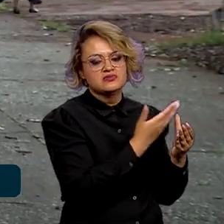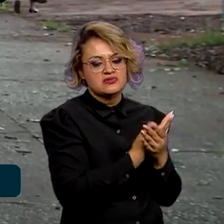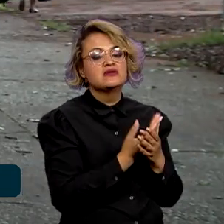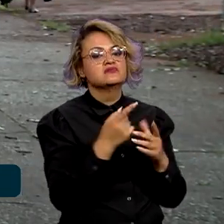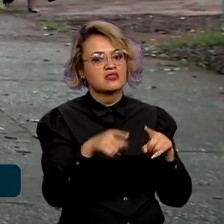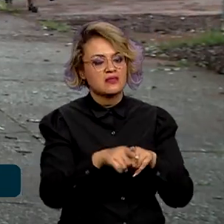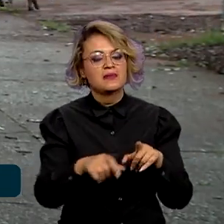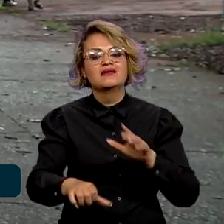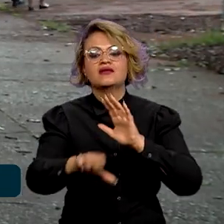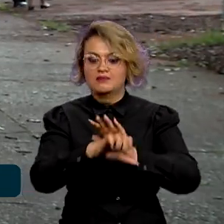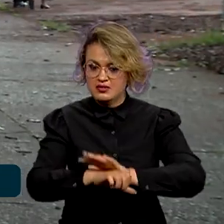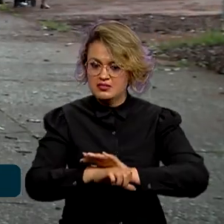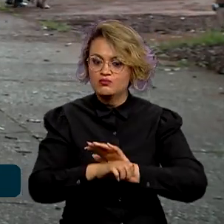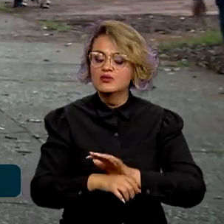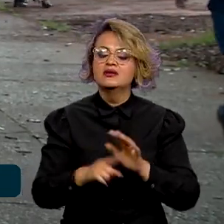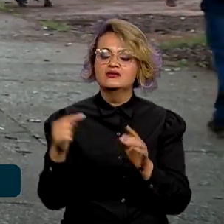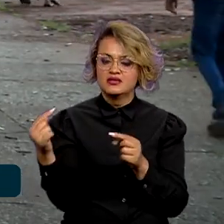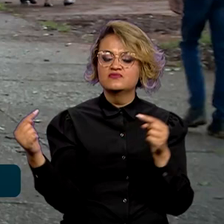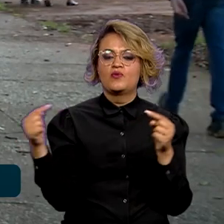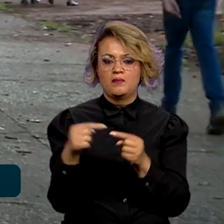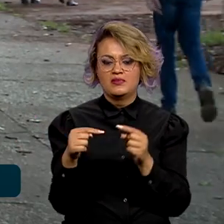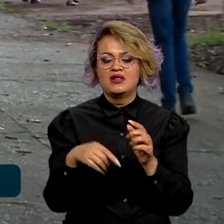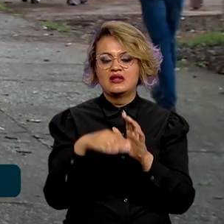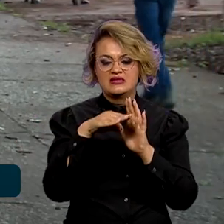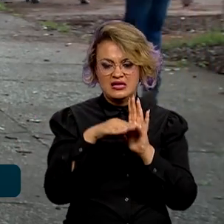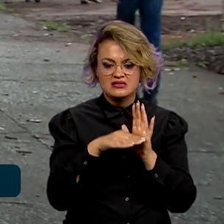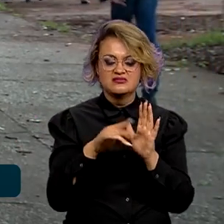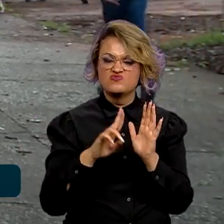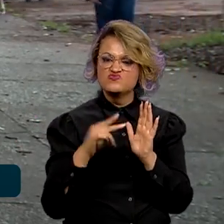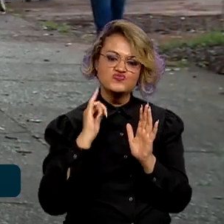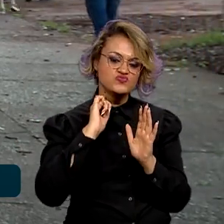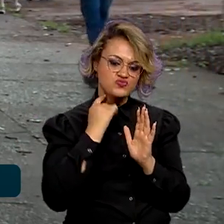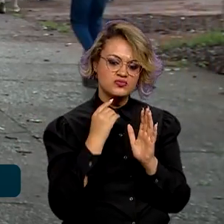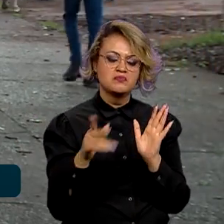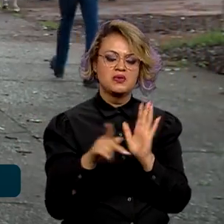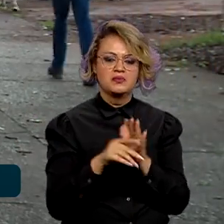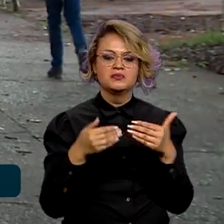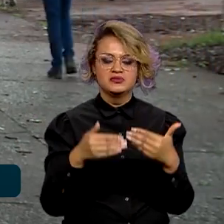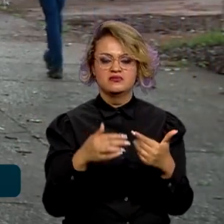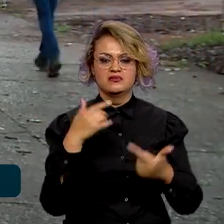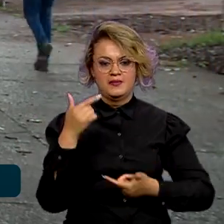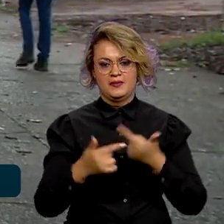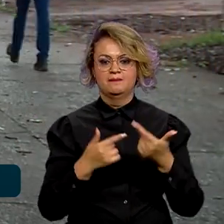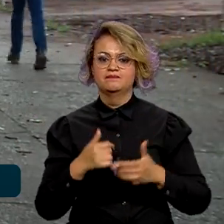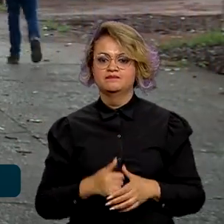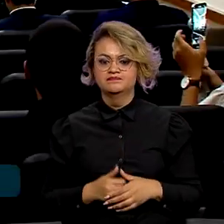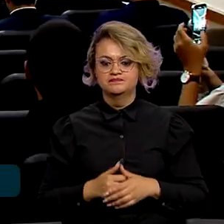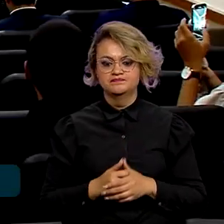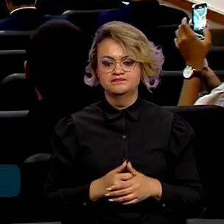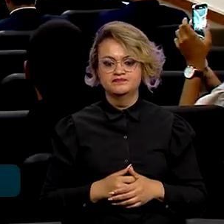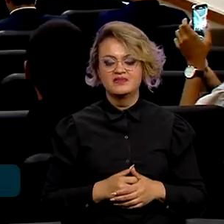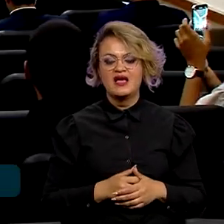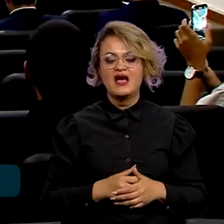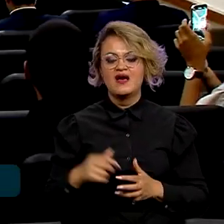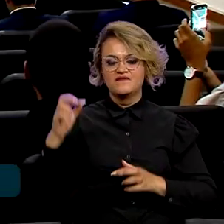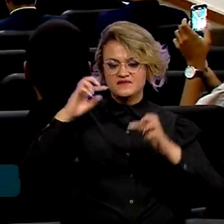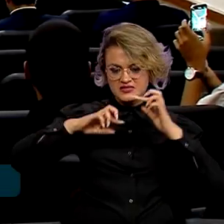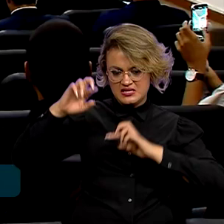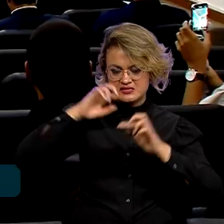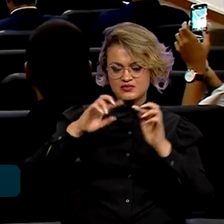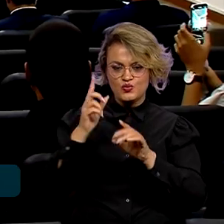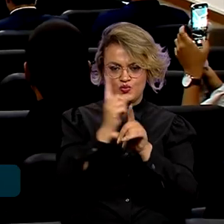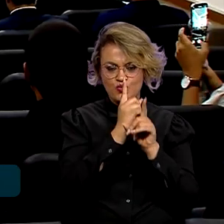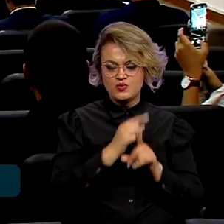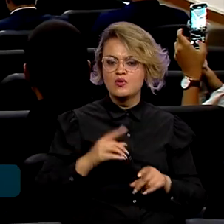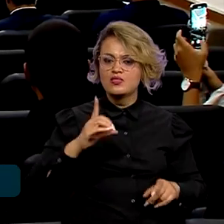criminais e serão incluídos na lista suja do Ministério do Trabalho e Emprego. A fiscalização contou